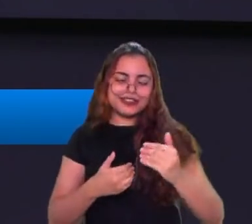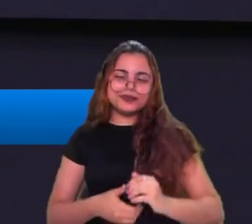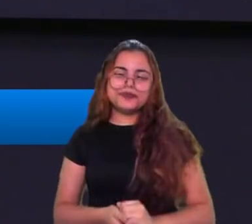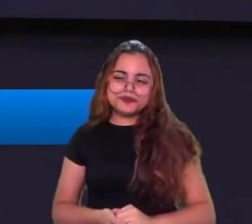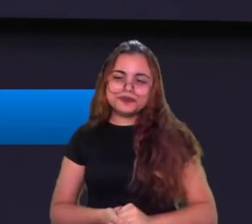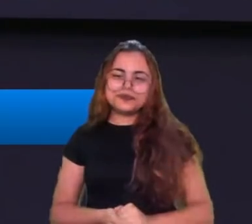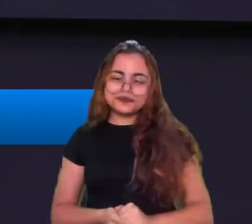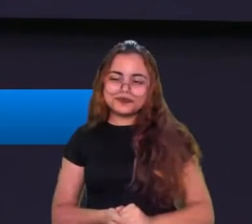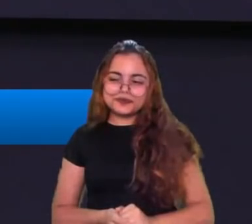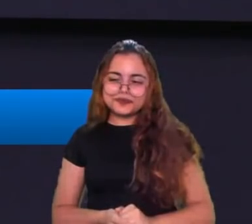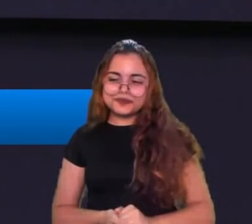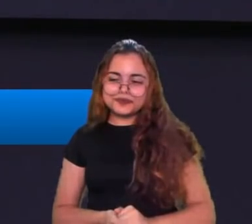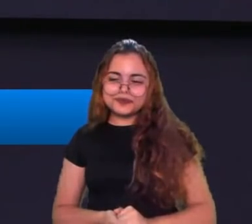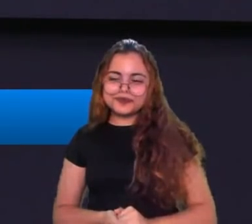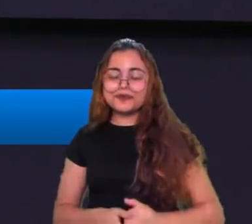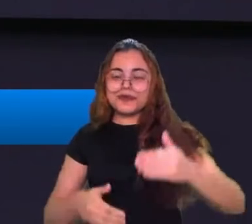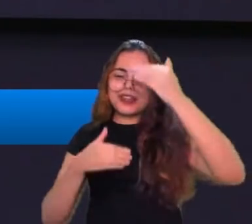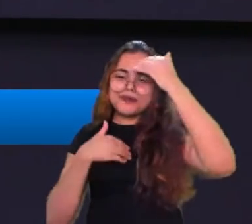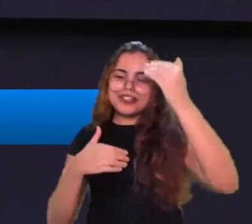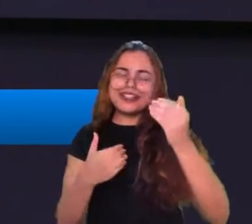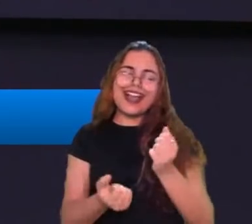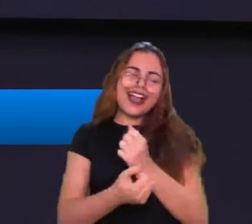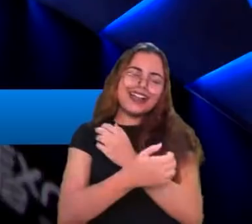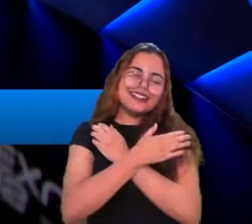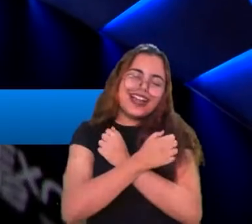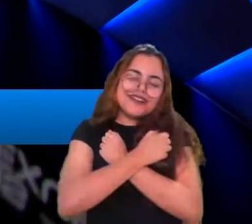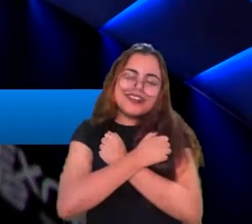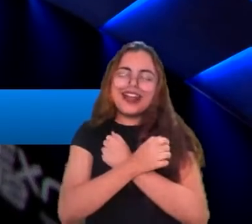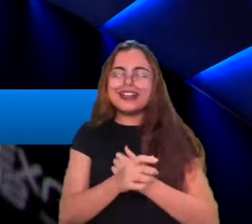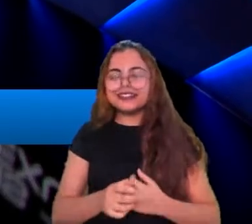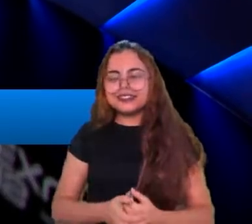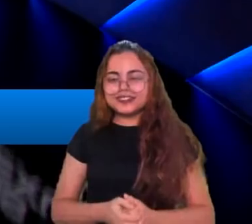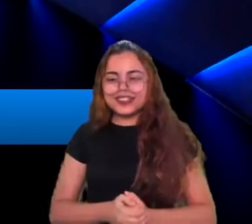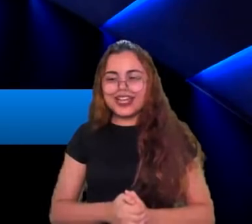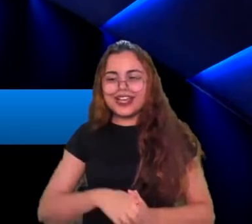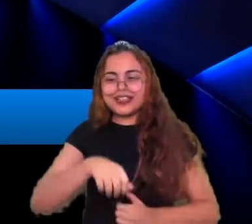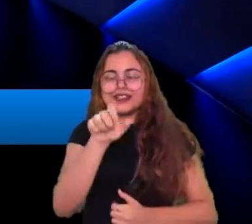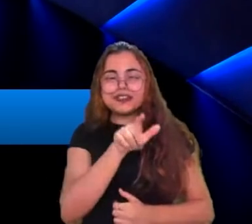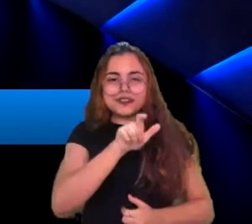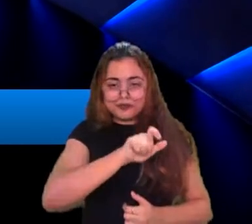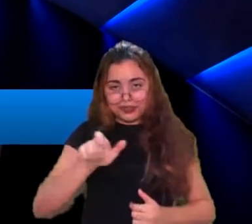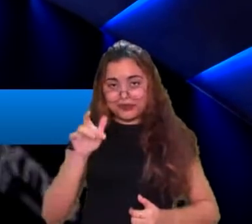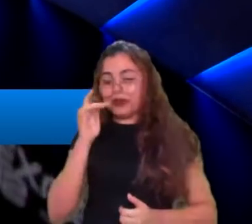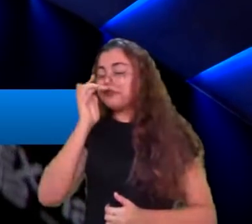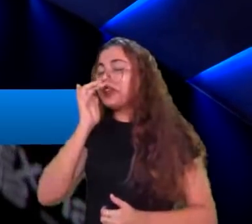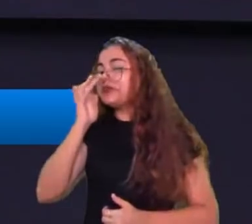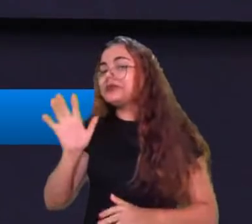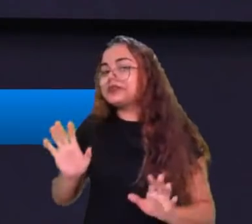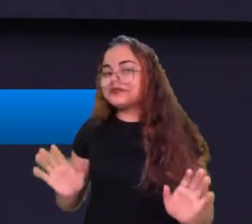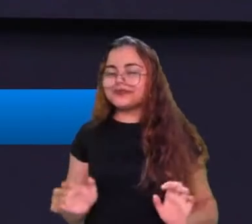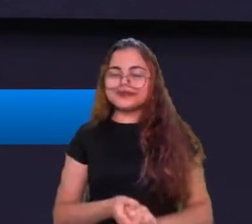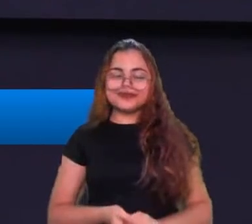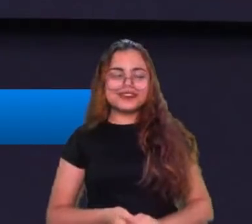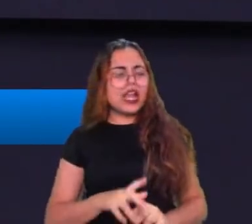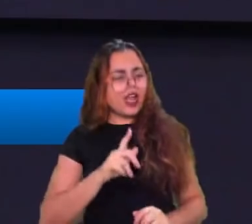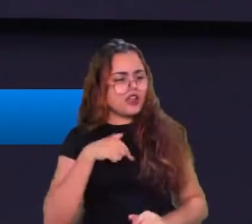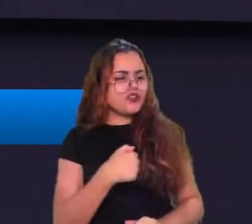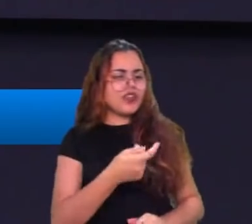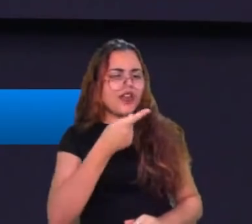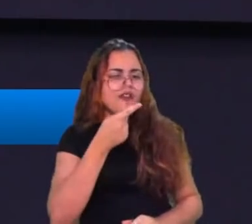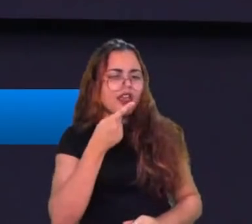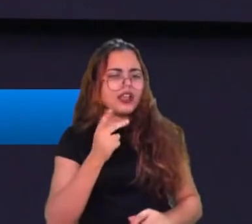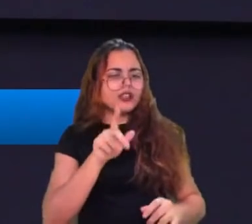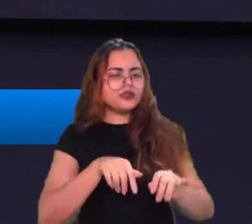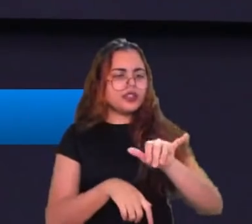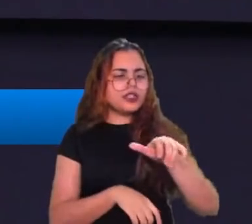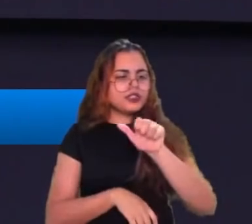obrigado um abraço pra todo mundo aí molecado tá chique demais valeu valeu então, já que a gente tá falando dessa Jana top que o Revoltinha trouxe o assunto aqui pra